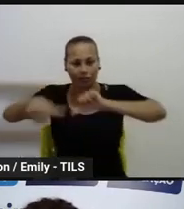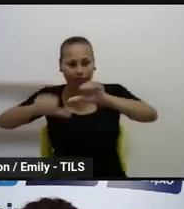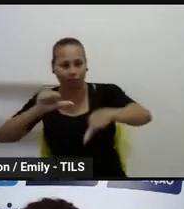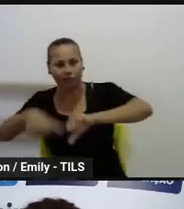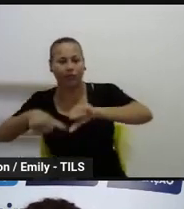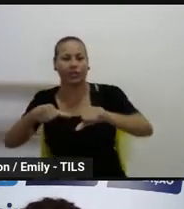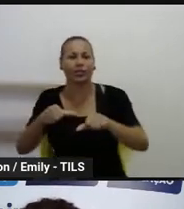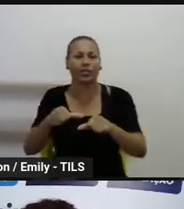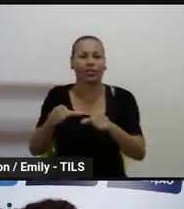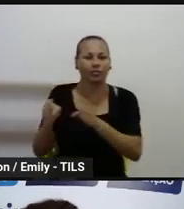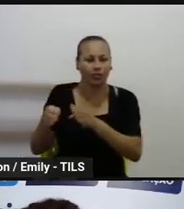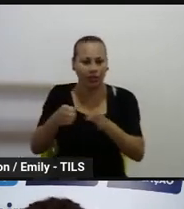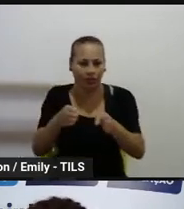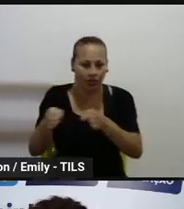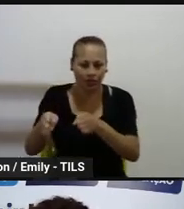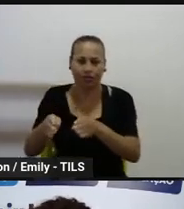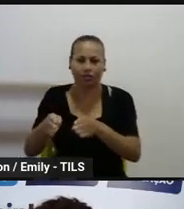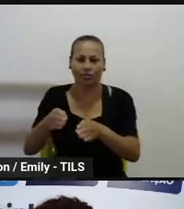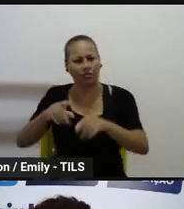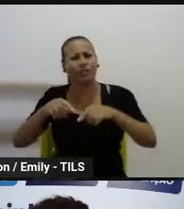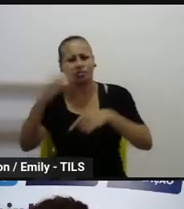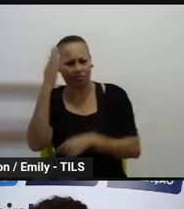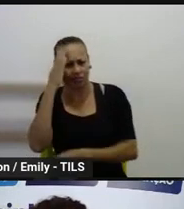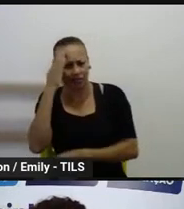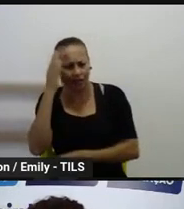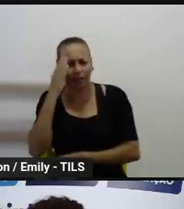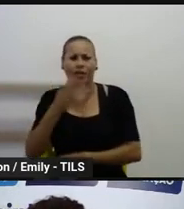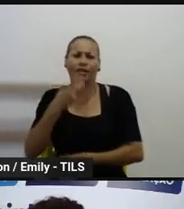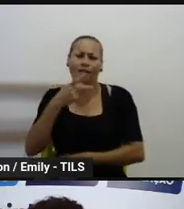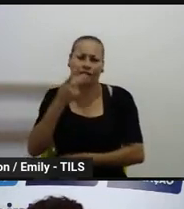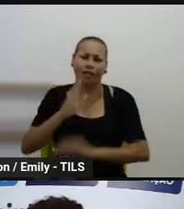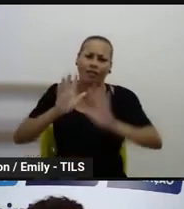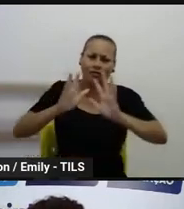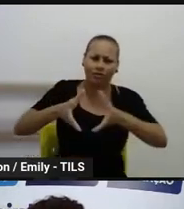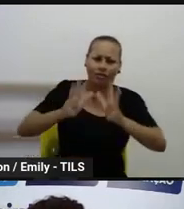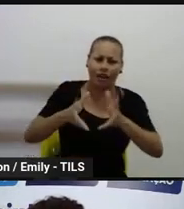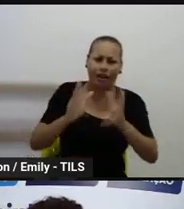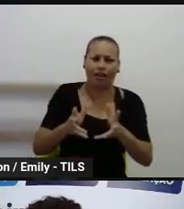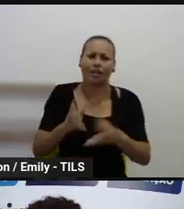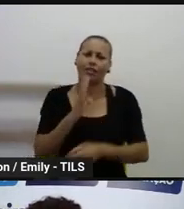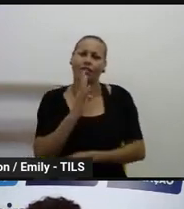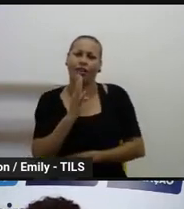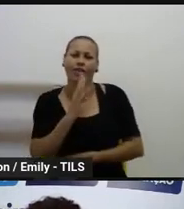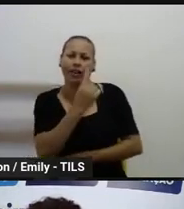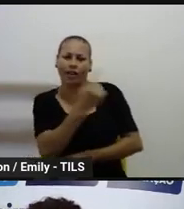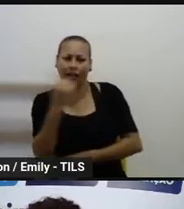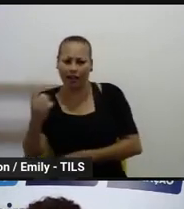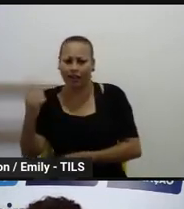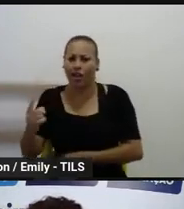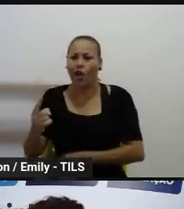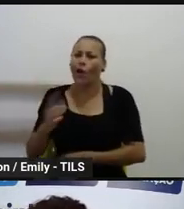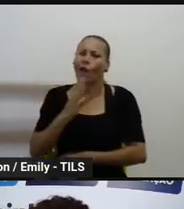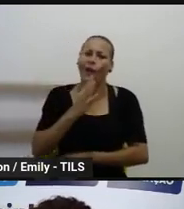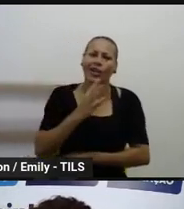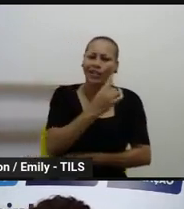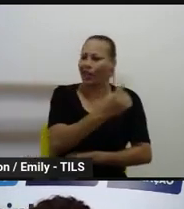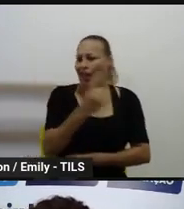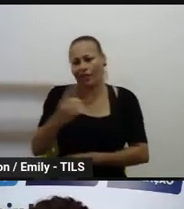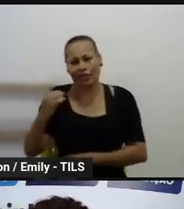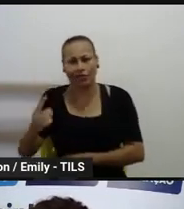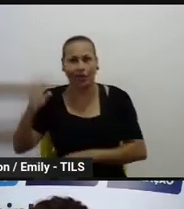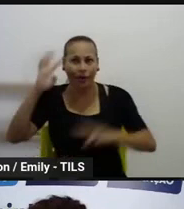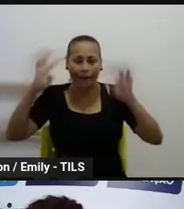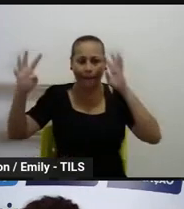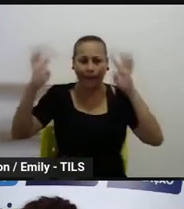formativas e somativas, como eu já falei, que a gente vai conhecer a realidade da rede e vai pensar a